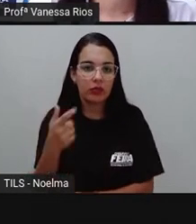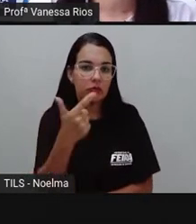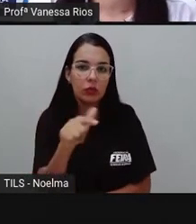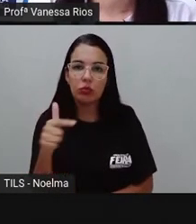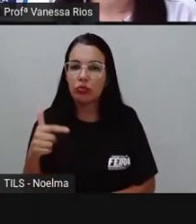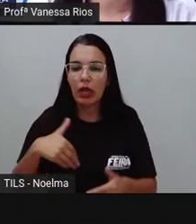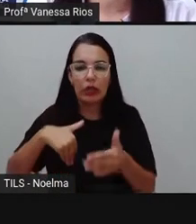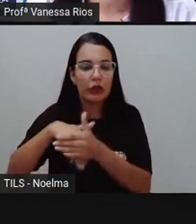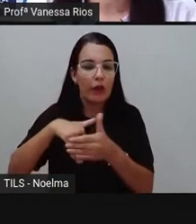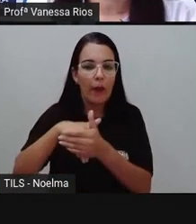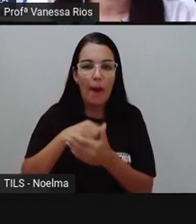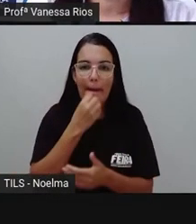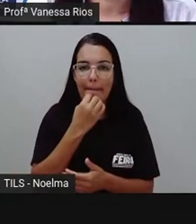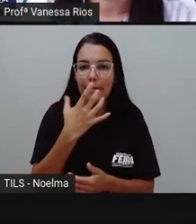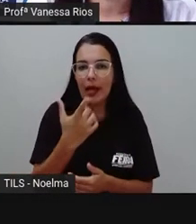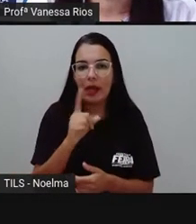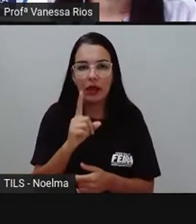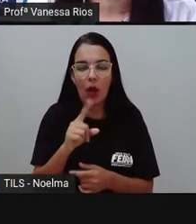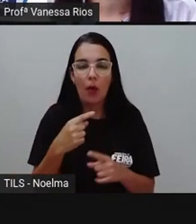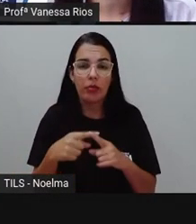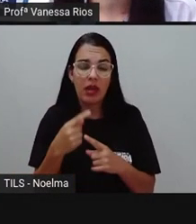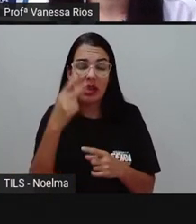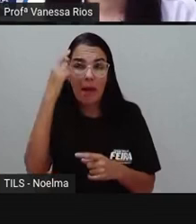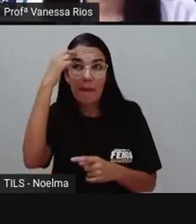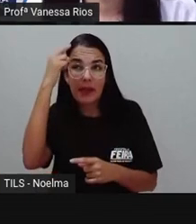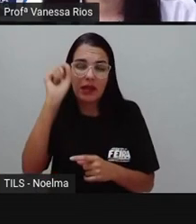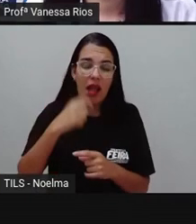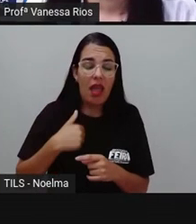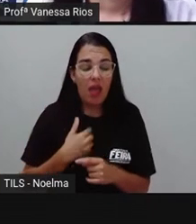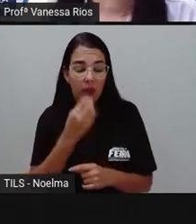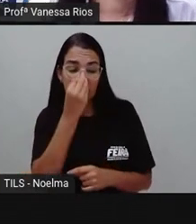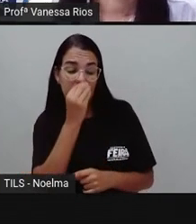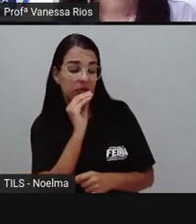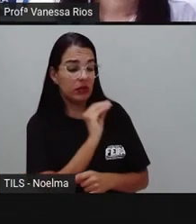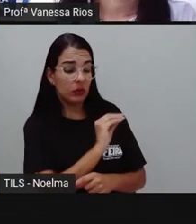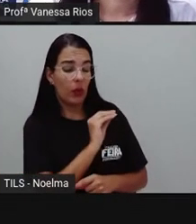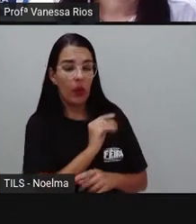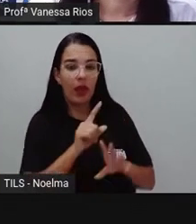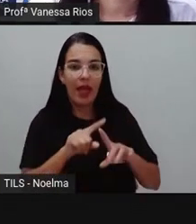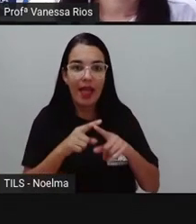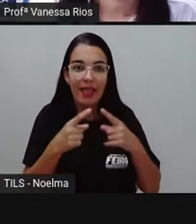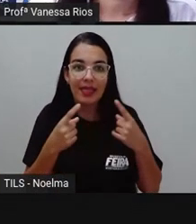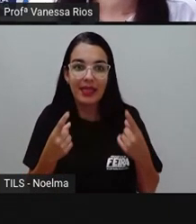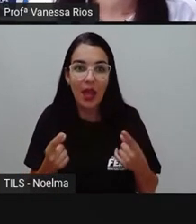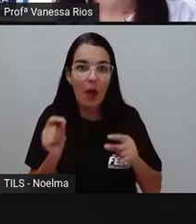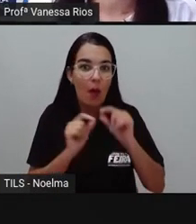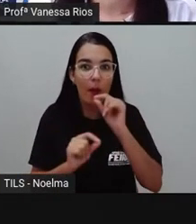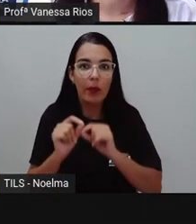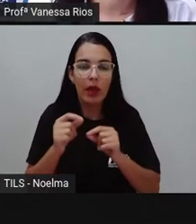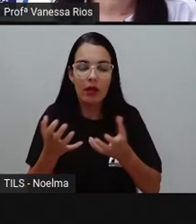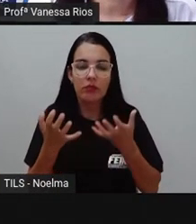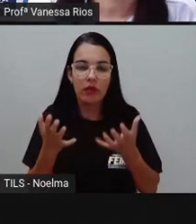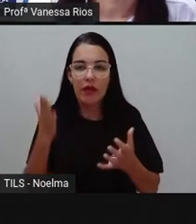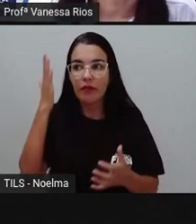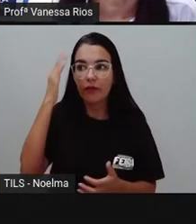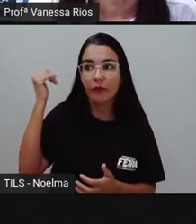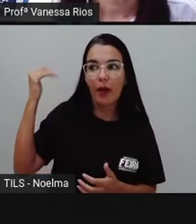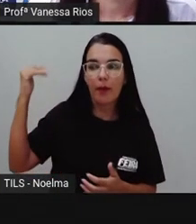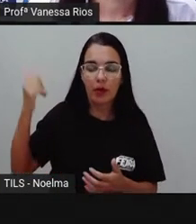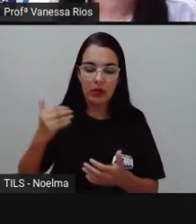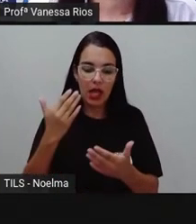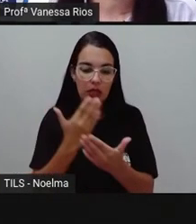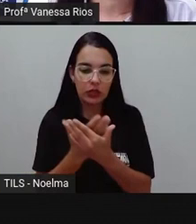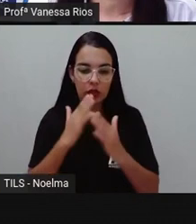sente excluído da turma por isso. Então, resolve entrar para uma famosa escola de culinária,